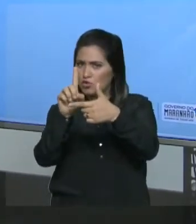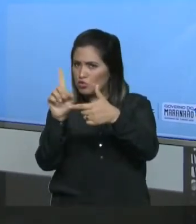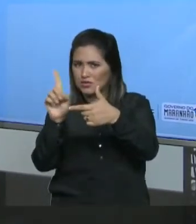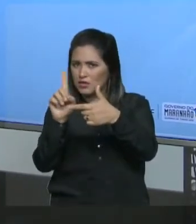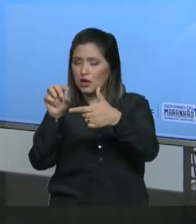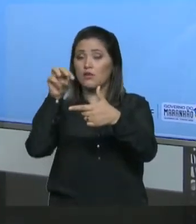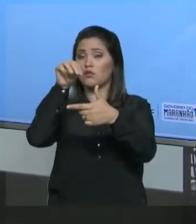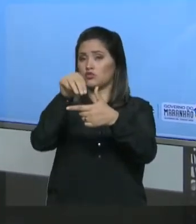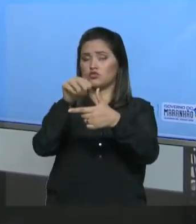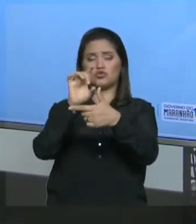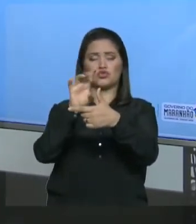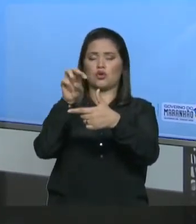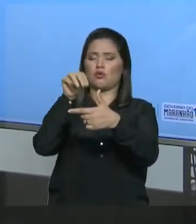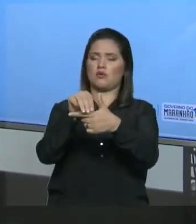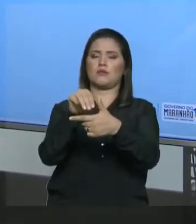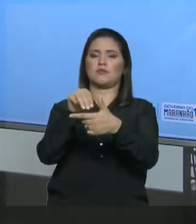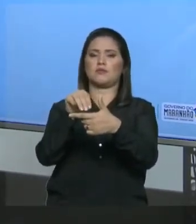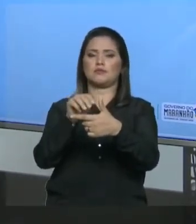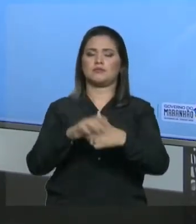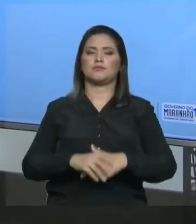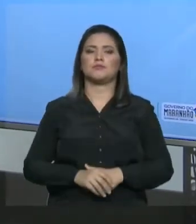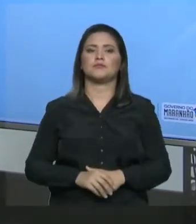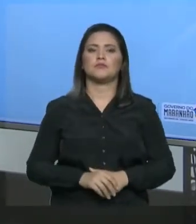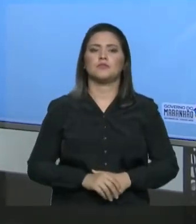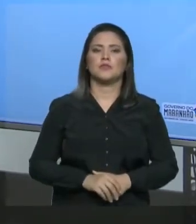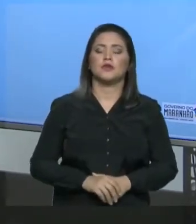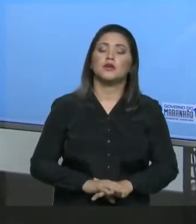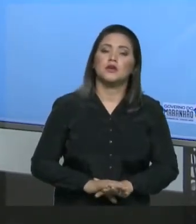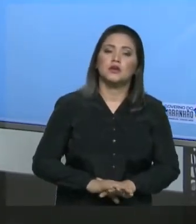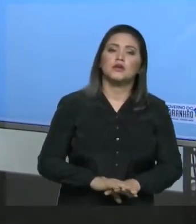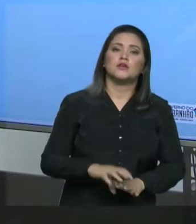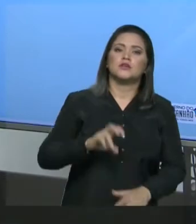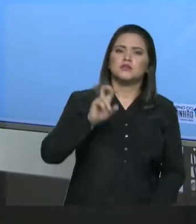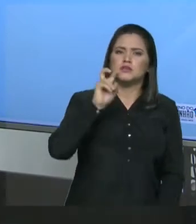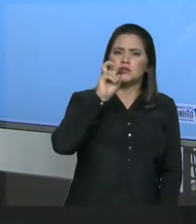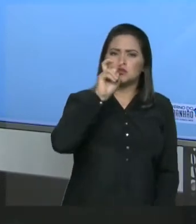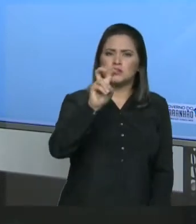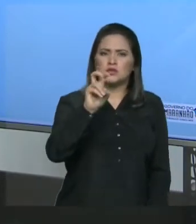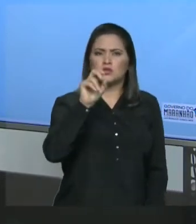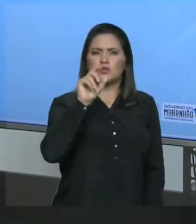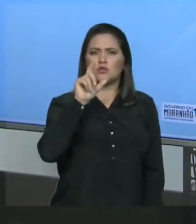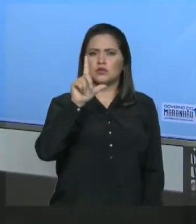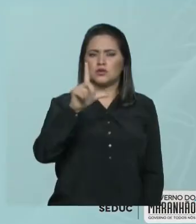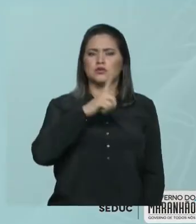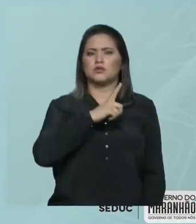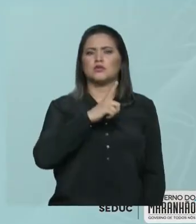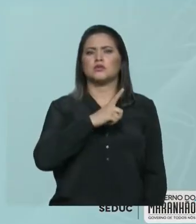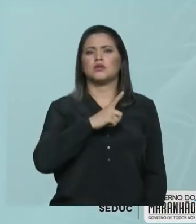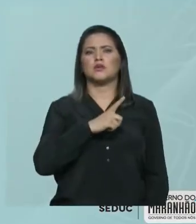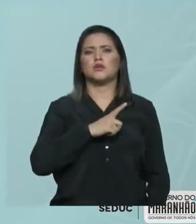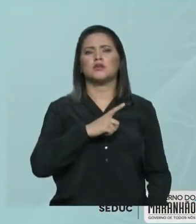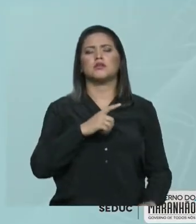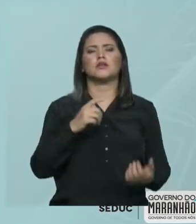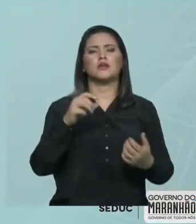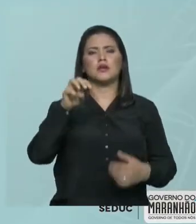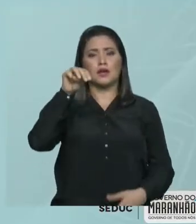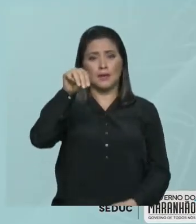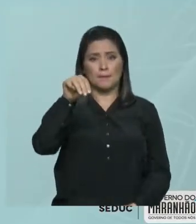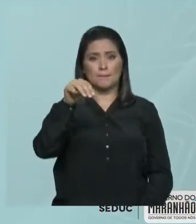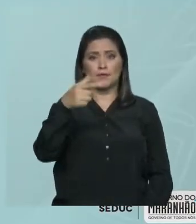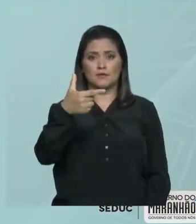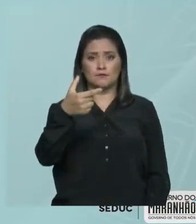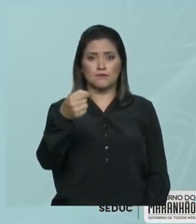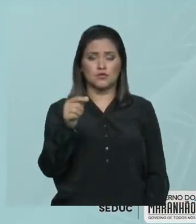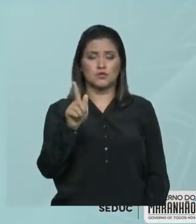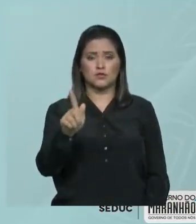questão. Então, 5 litros de uma solução tem massa de 20 gramas. Ele quer saber qual é a